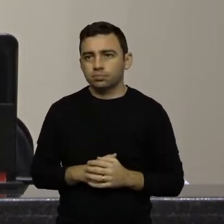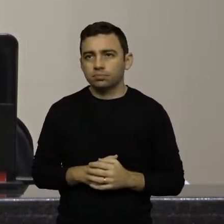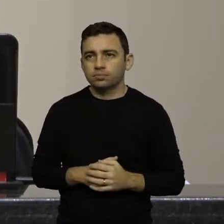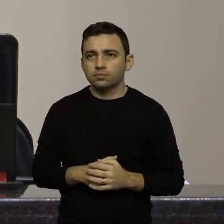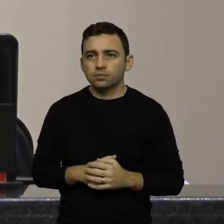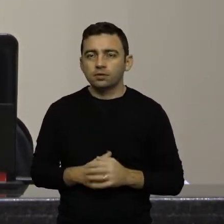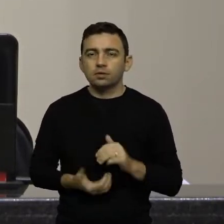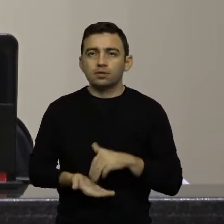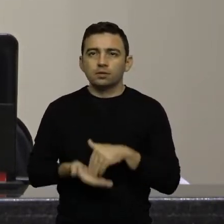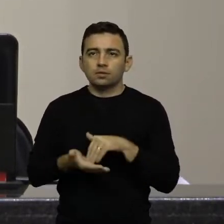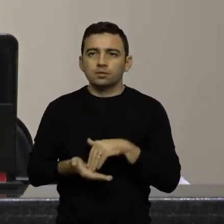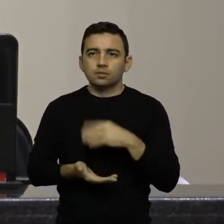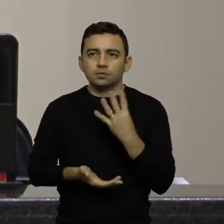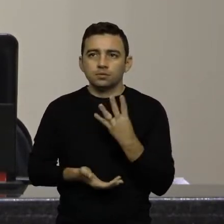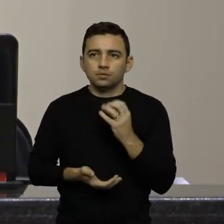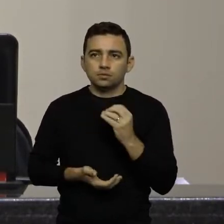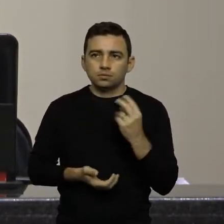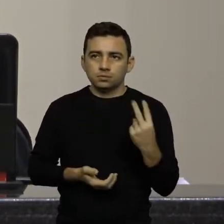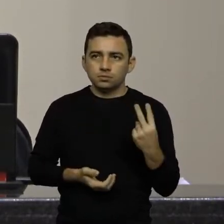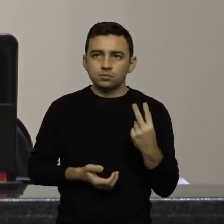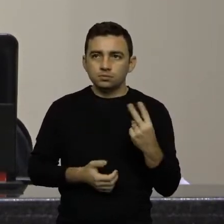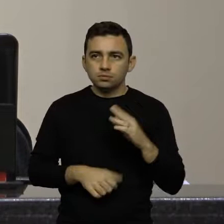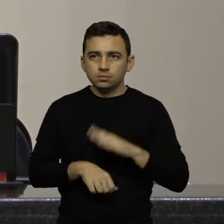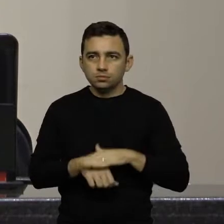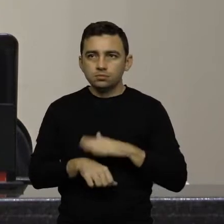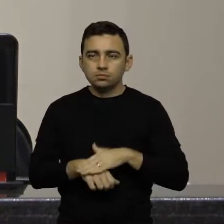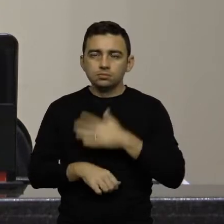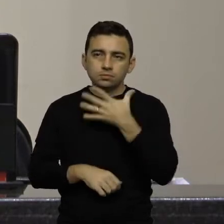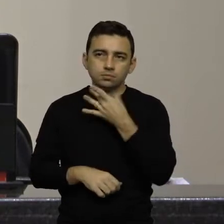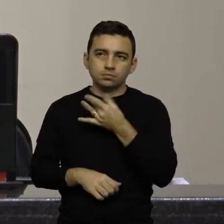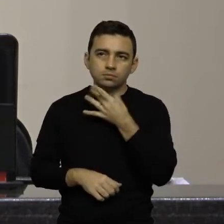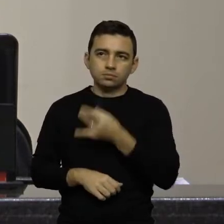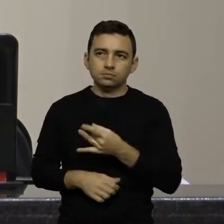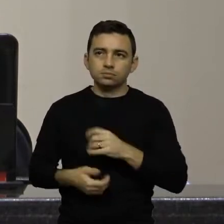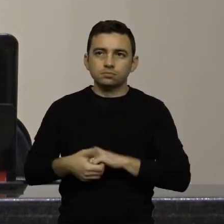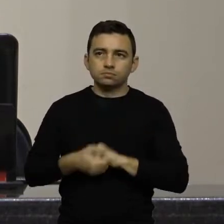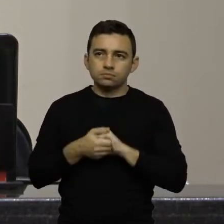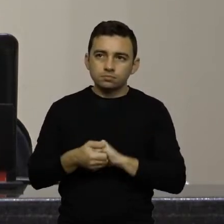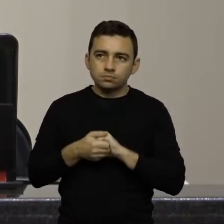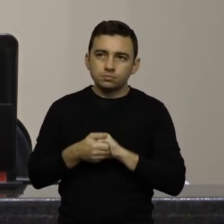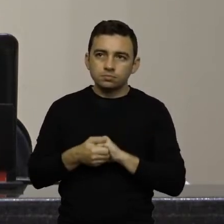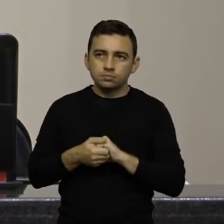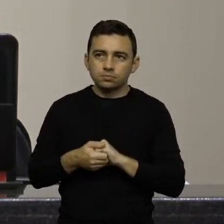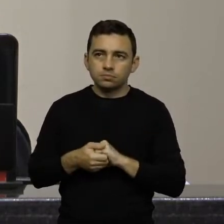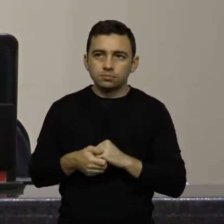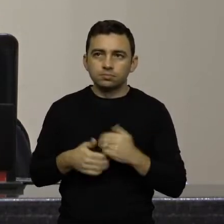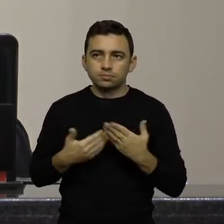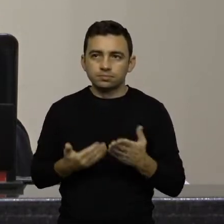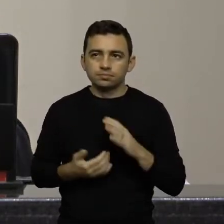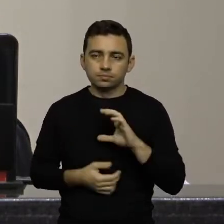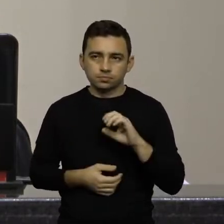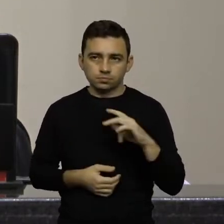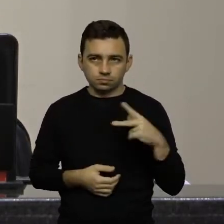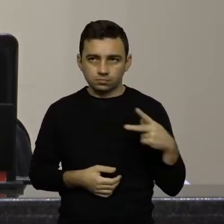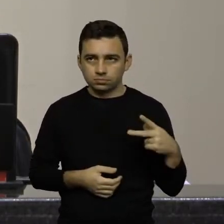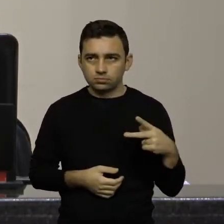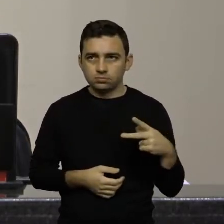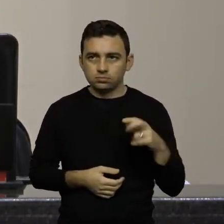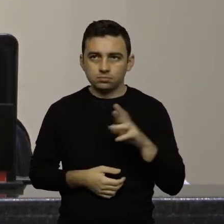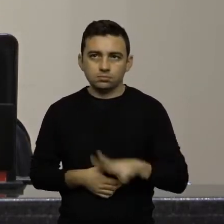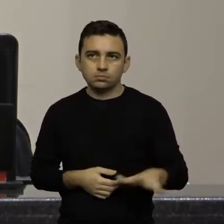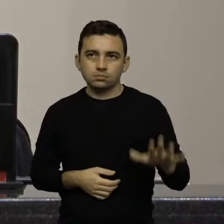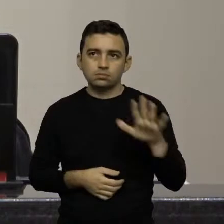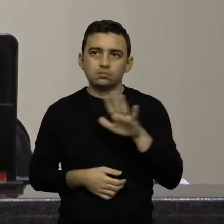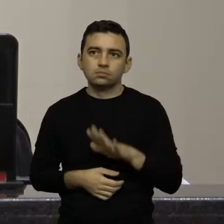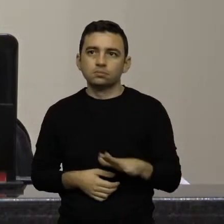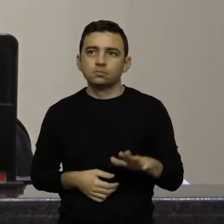Moção 402, autor, deputado Valdir Cobalchini, cumprimenta a cooperativa regional de